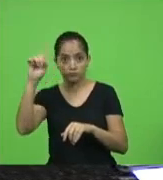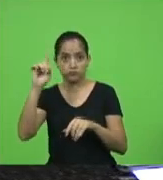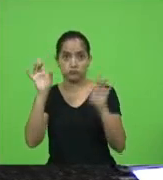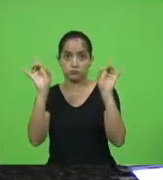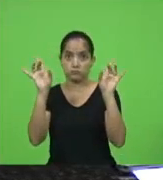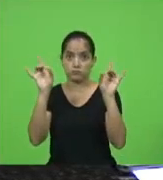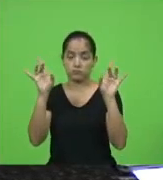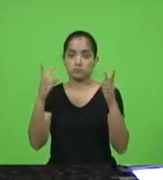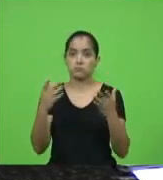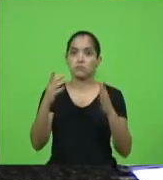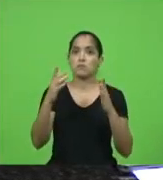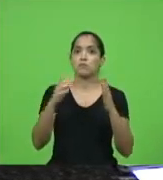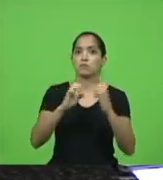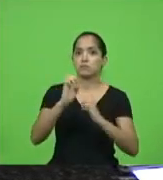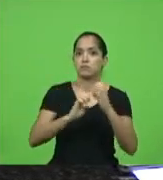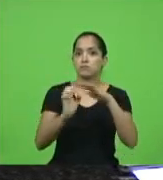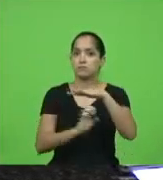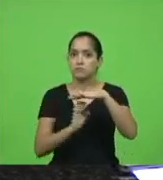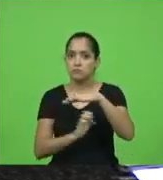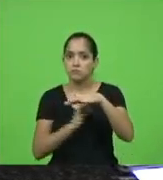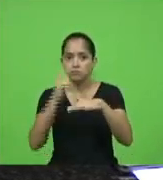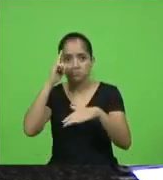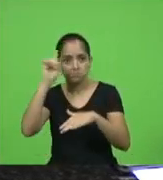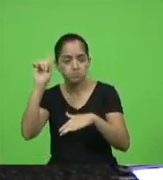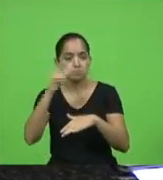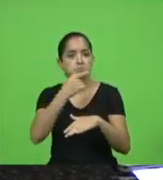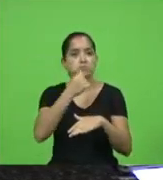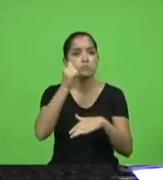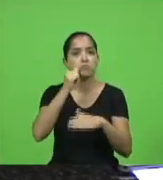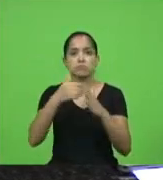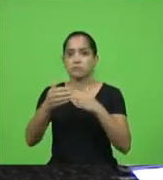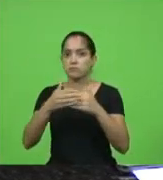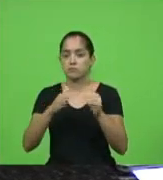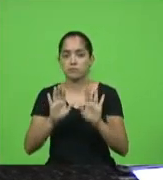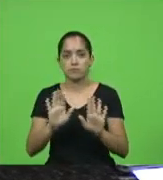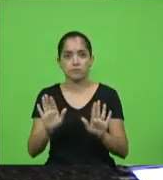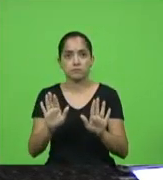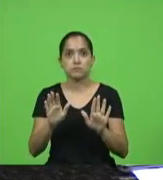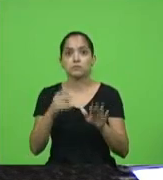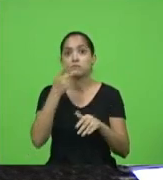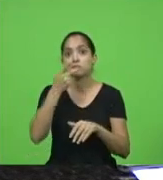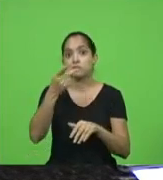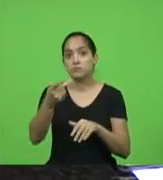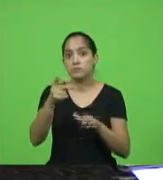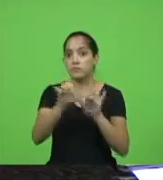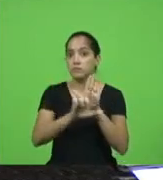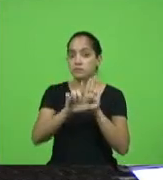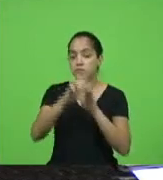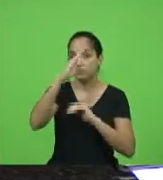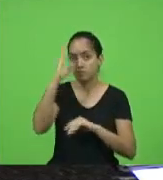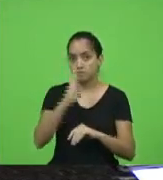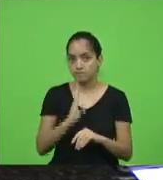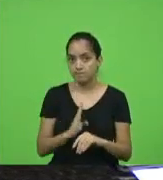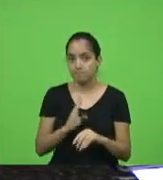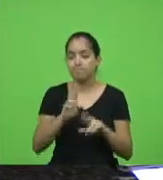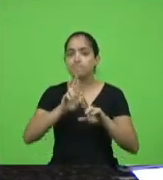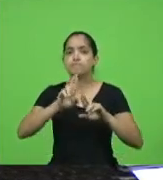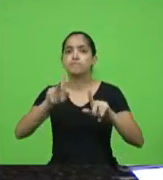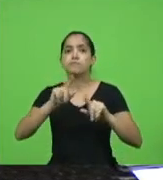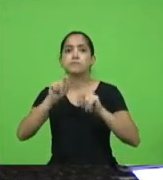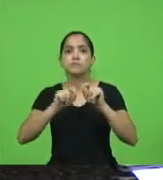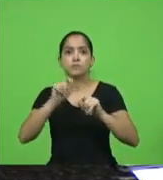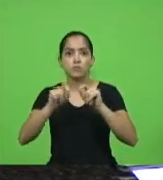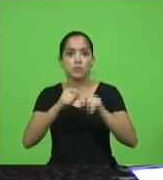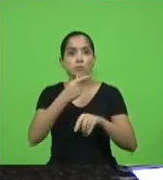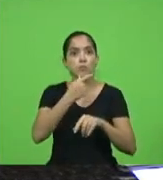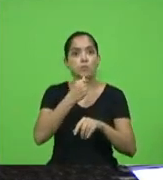empresário seja ele essa data é para homens e mulheres quando nós falamos da legislação brasileira a única diferença que existe entre